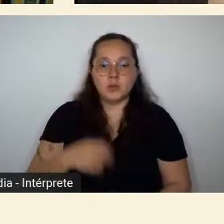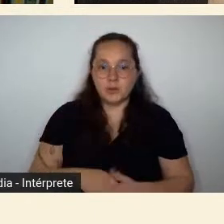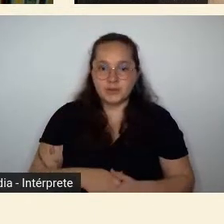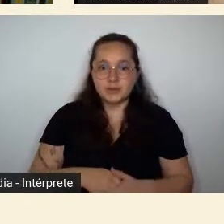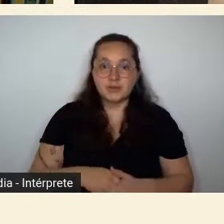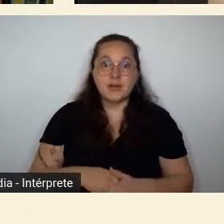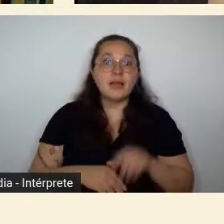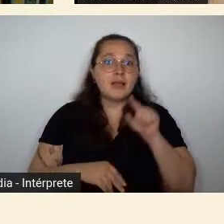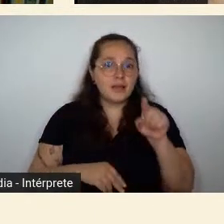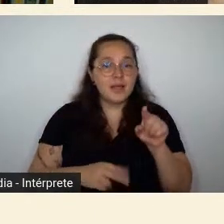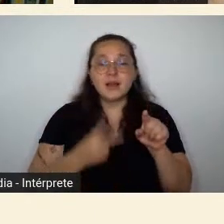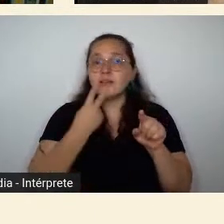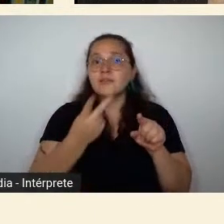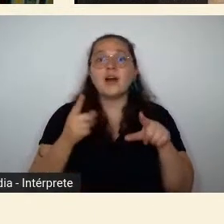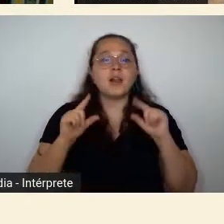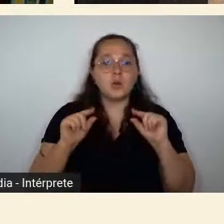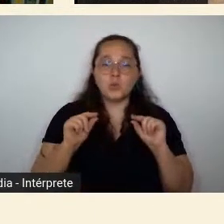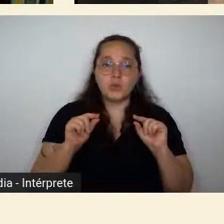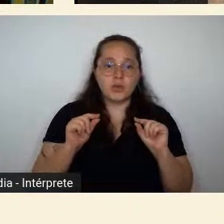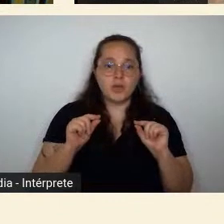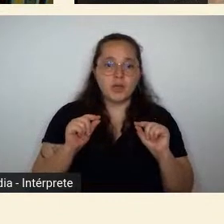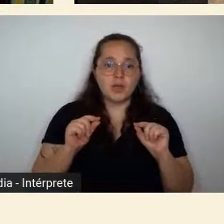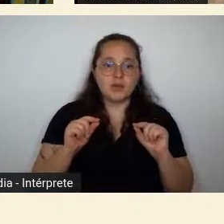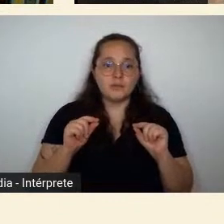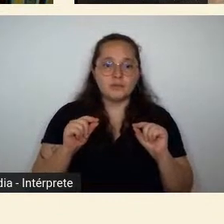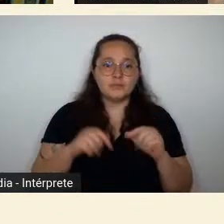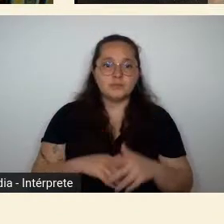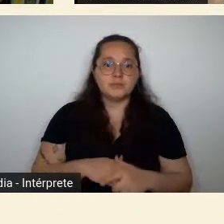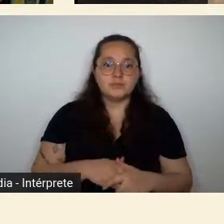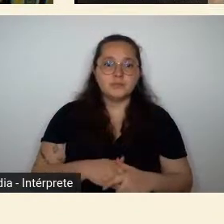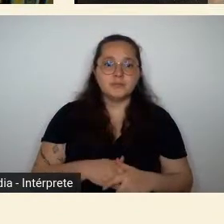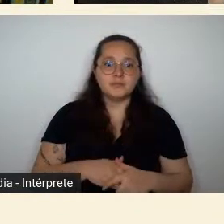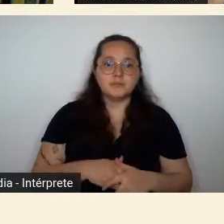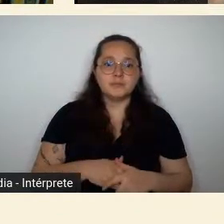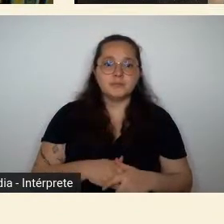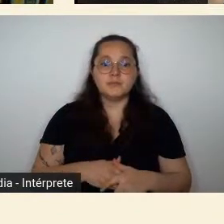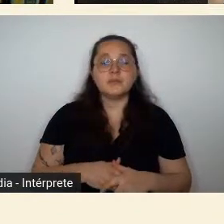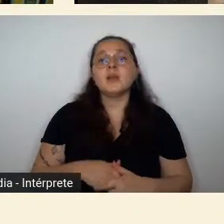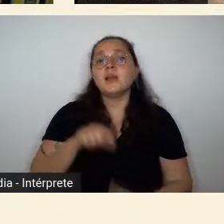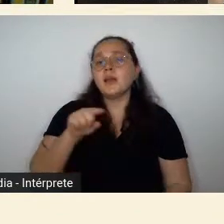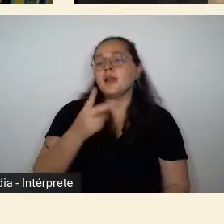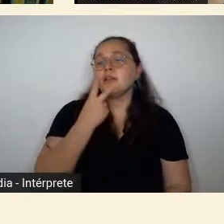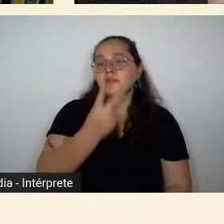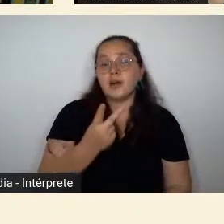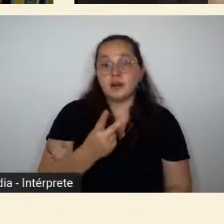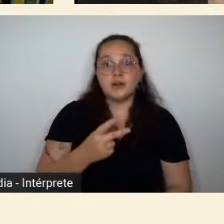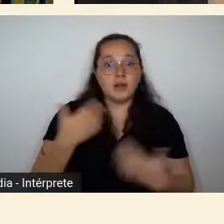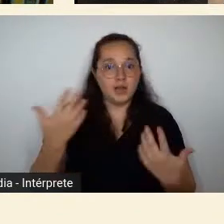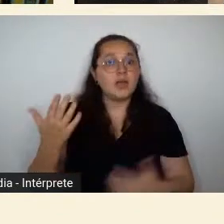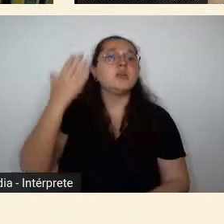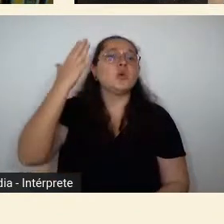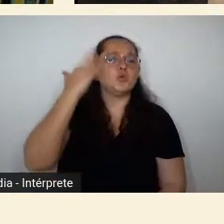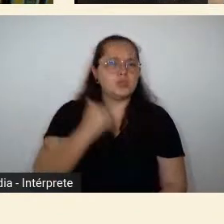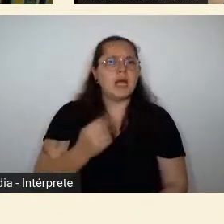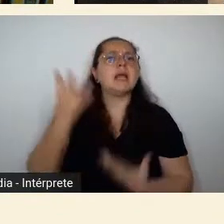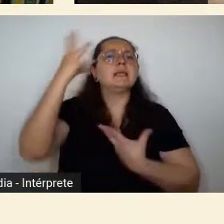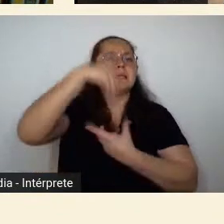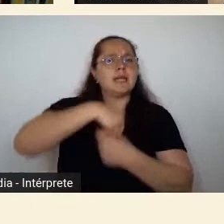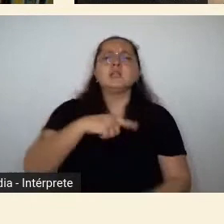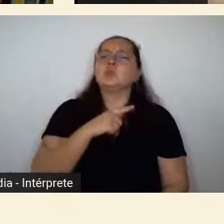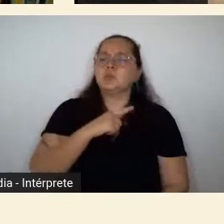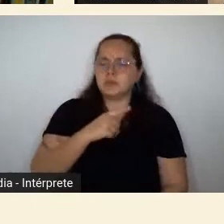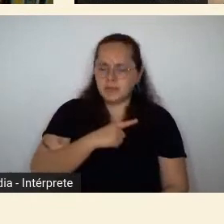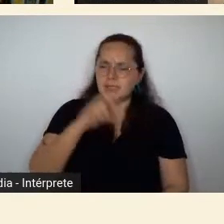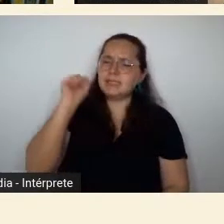está pedindo não é desculpa mas que ele está se colocando como ele está admitindo o caráter burguês o caráter pouco social